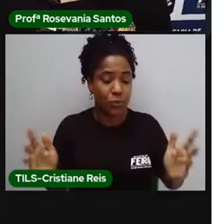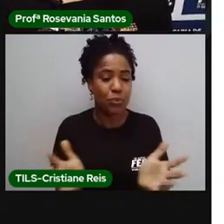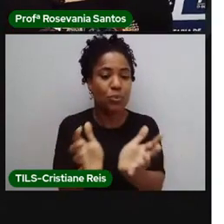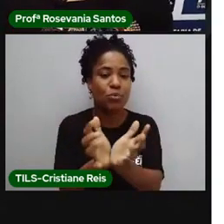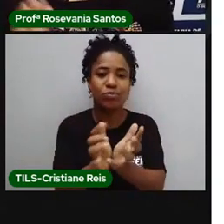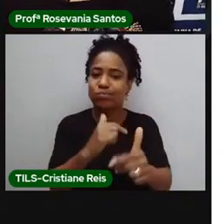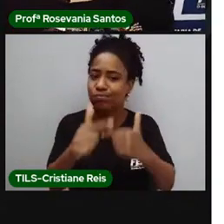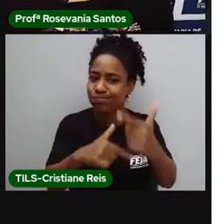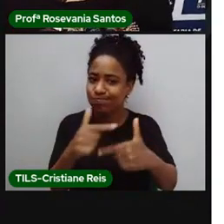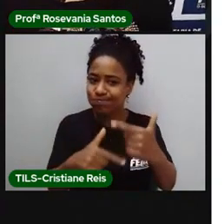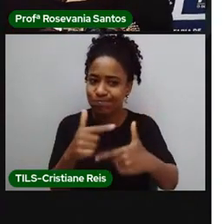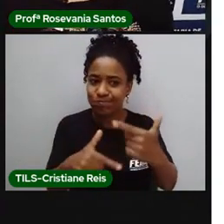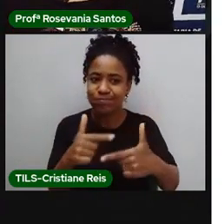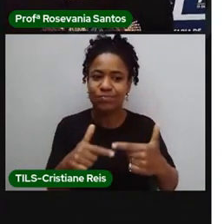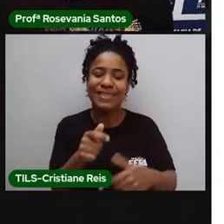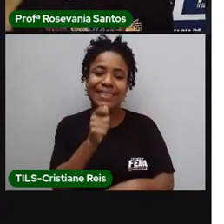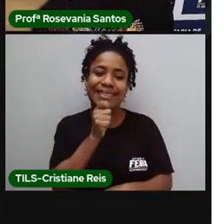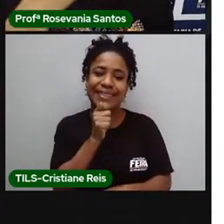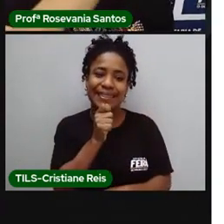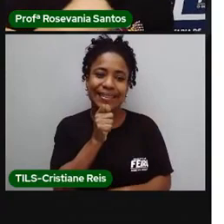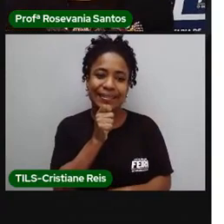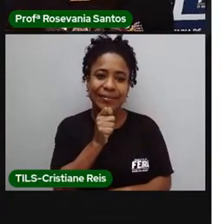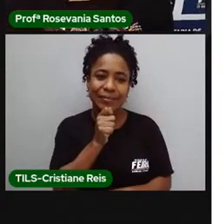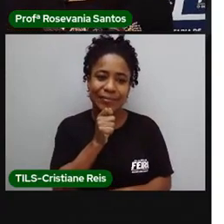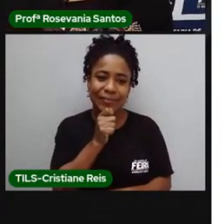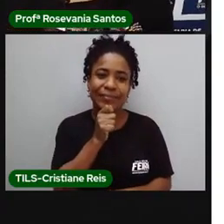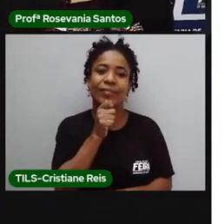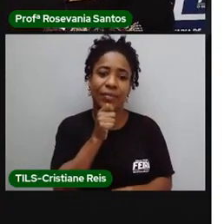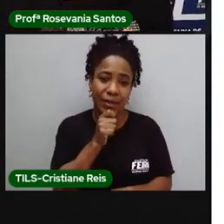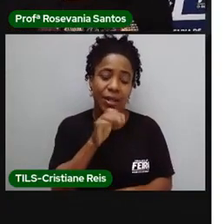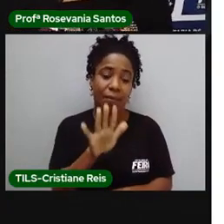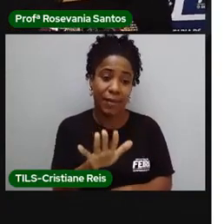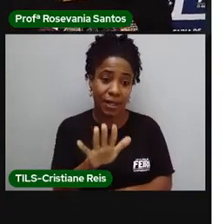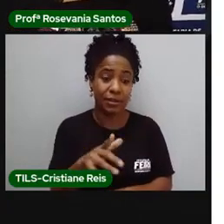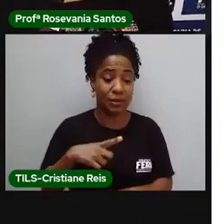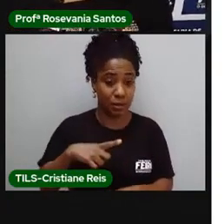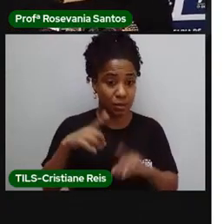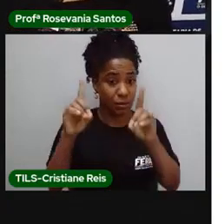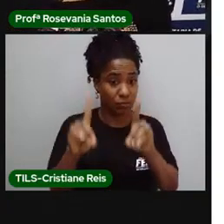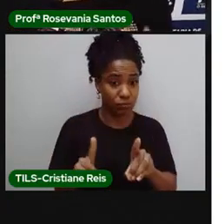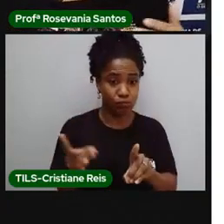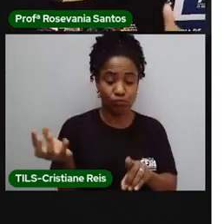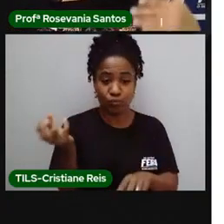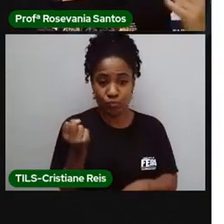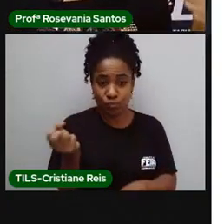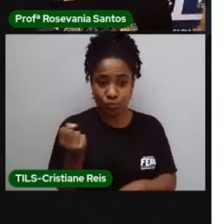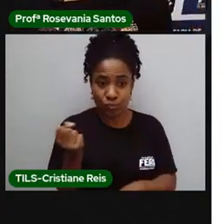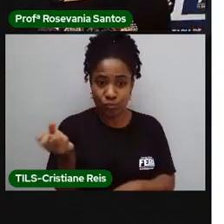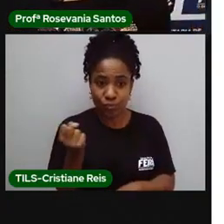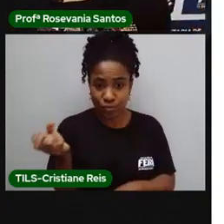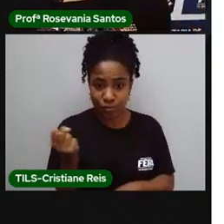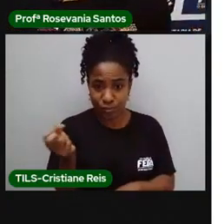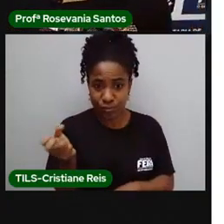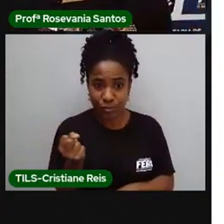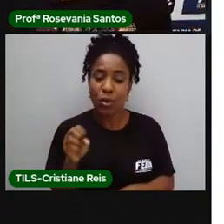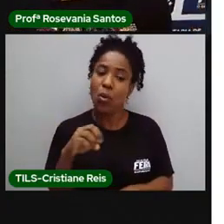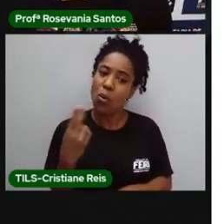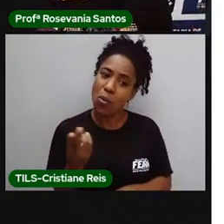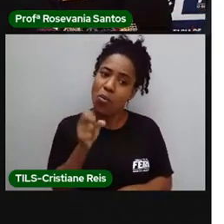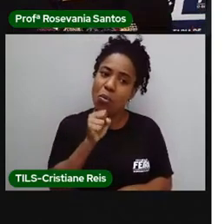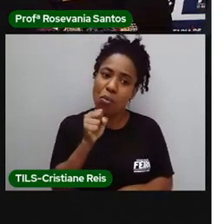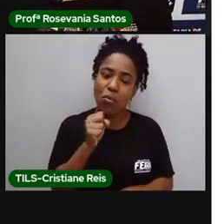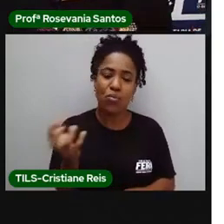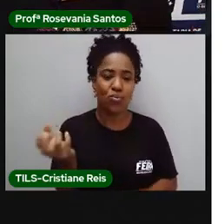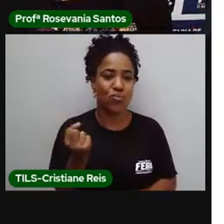contribui, mas é aquela população que recebe, né, todos os auxílios por conta de tudo que eles já contribuíram